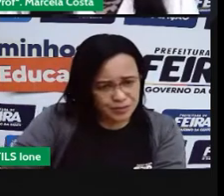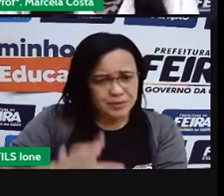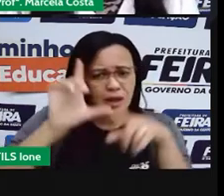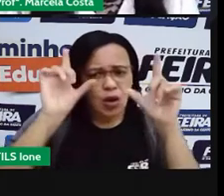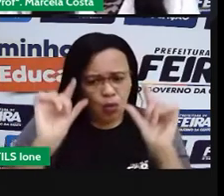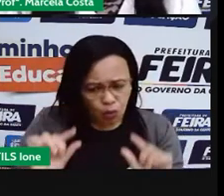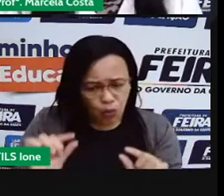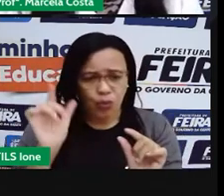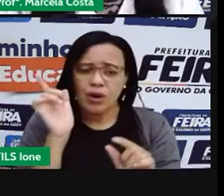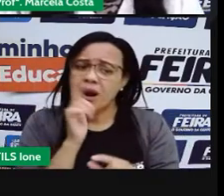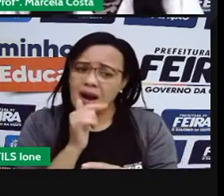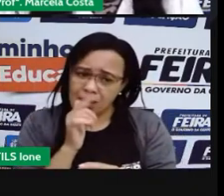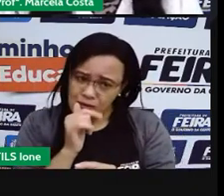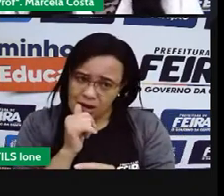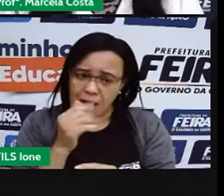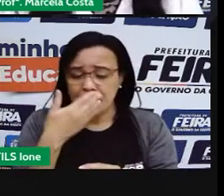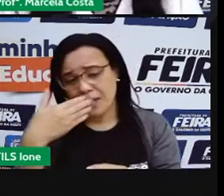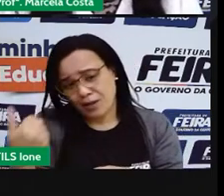água e